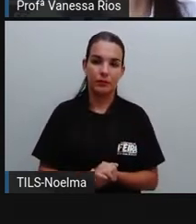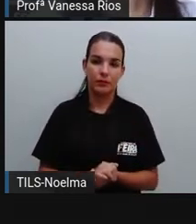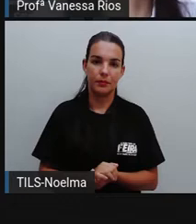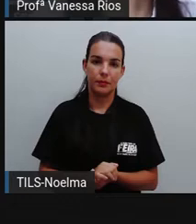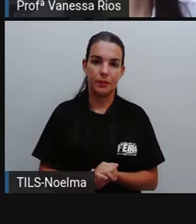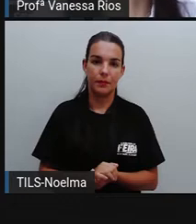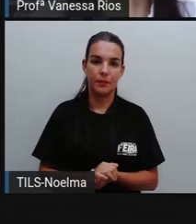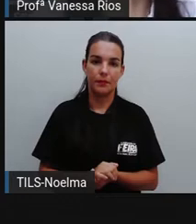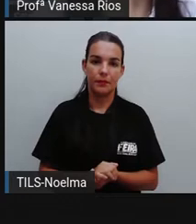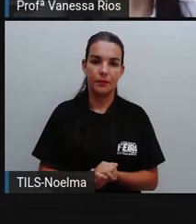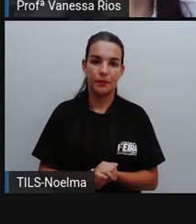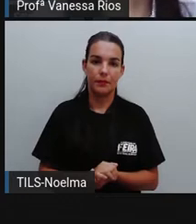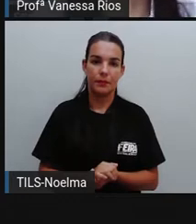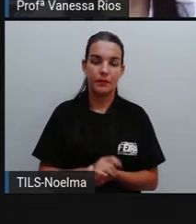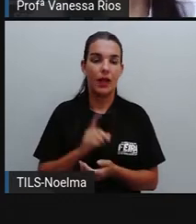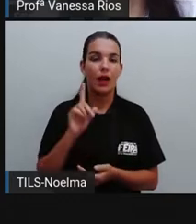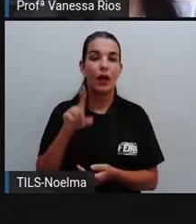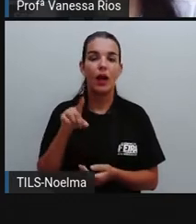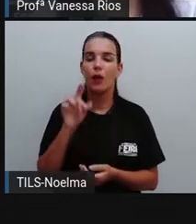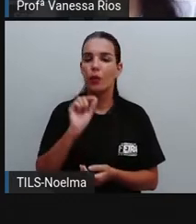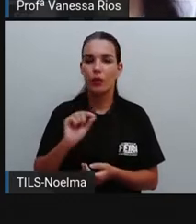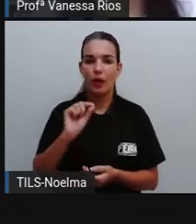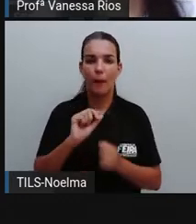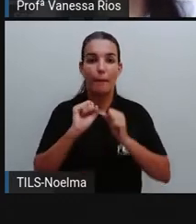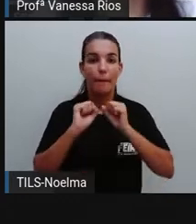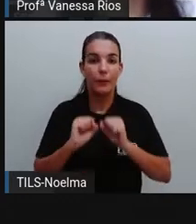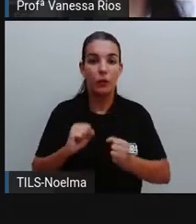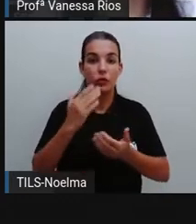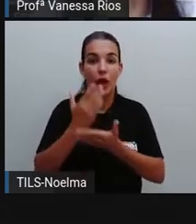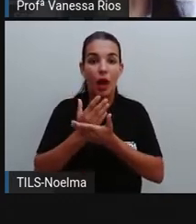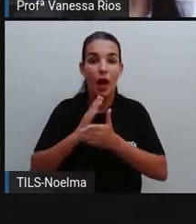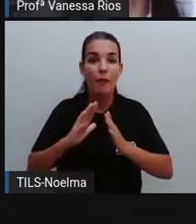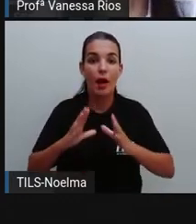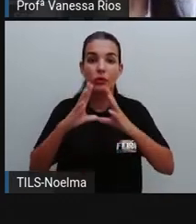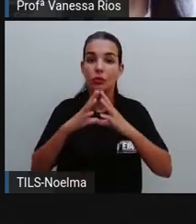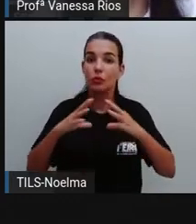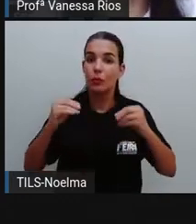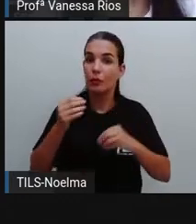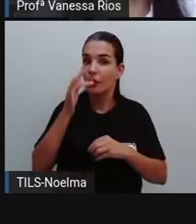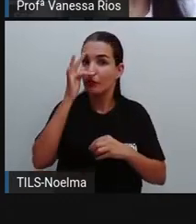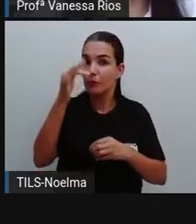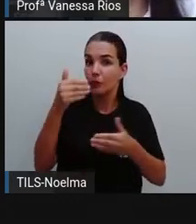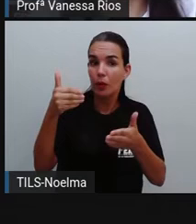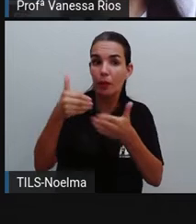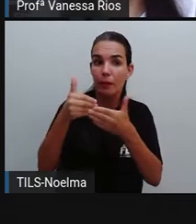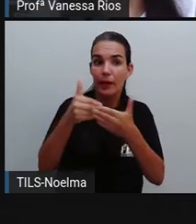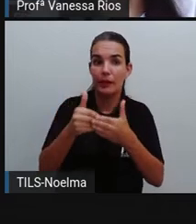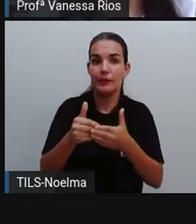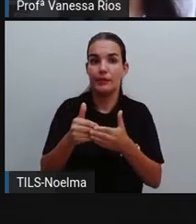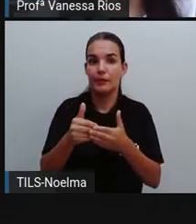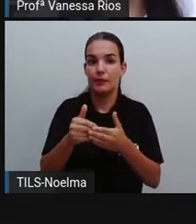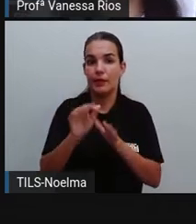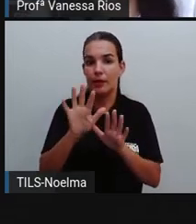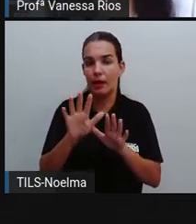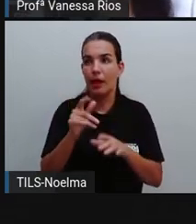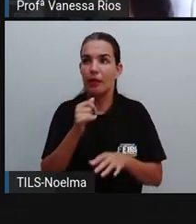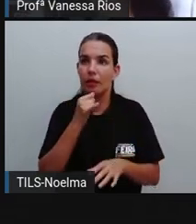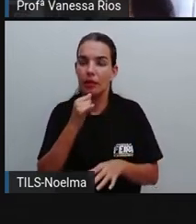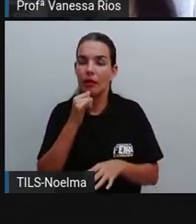aquelas que poderão esgotar-se em um futuro relativamente próximo. Então existe uma quantidade